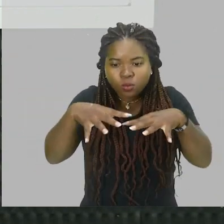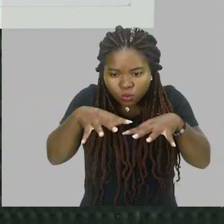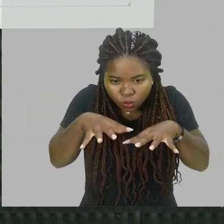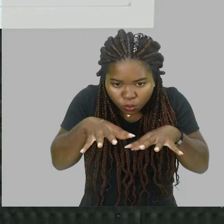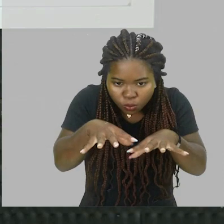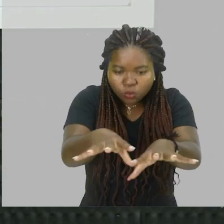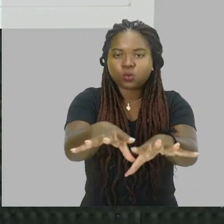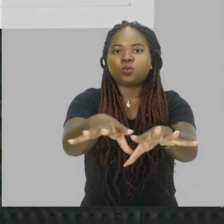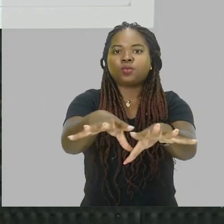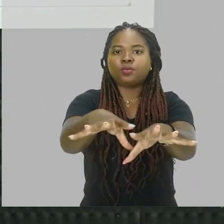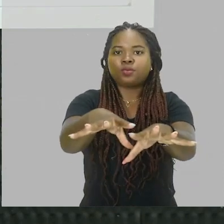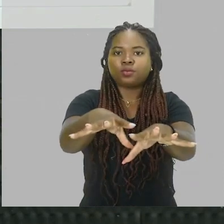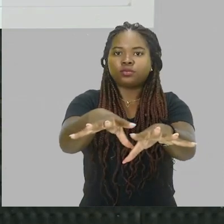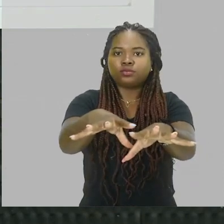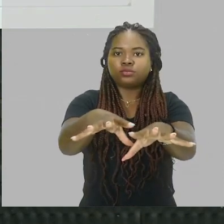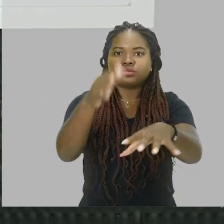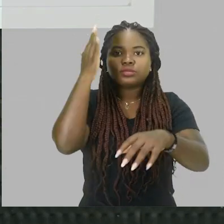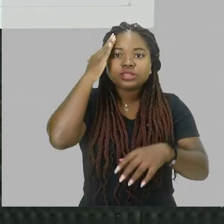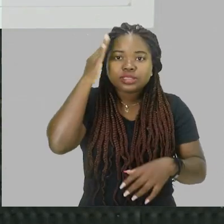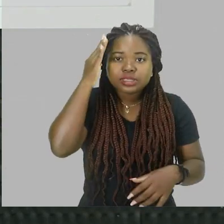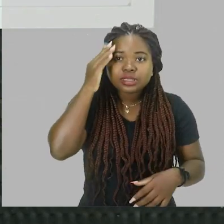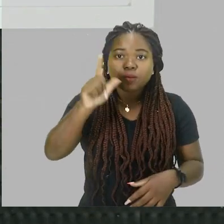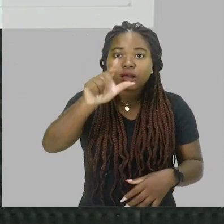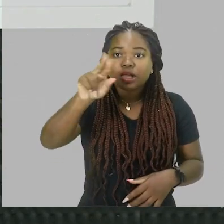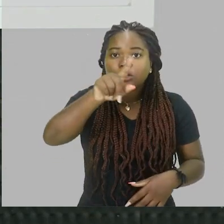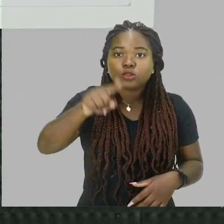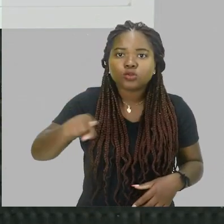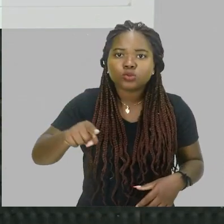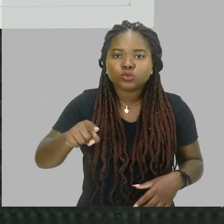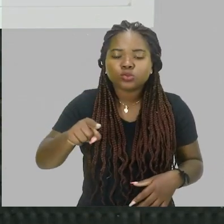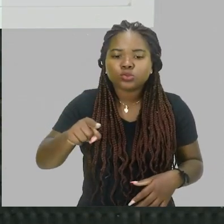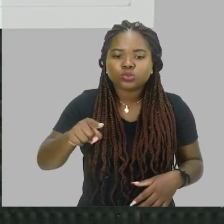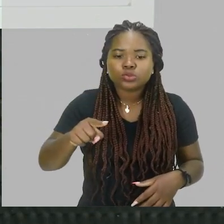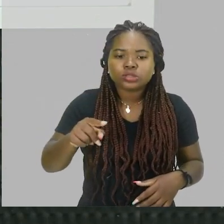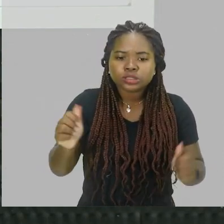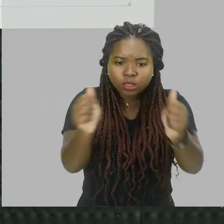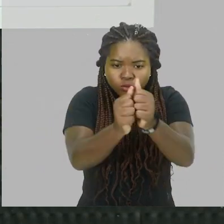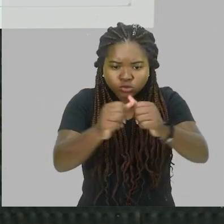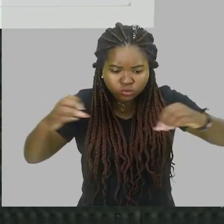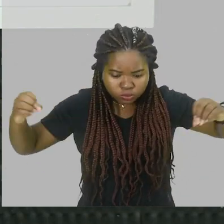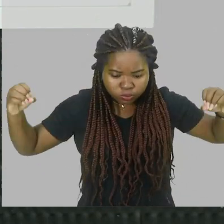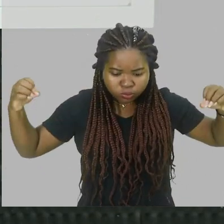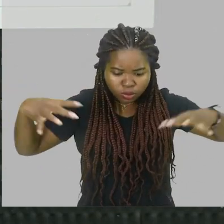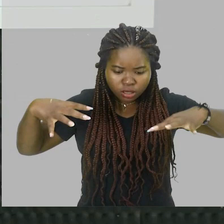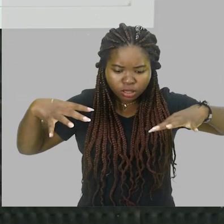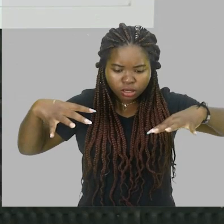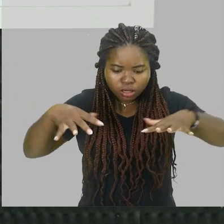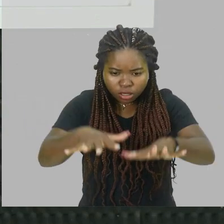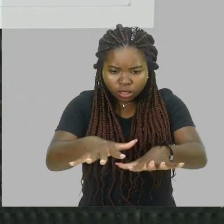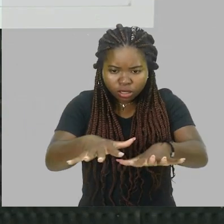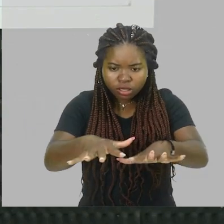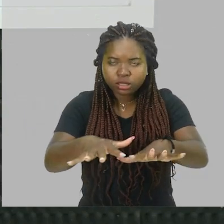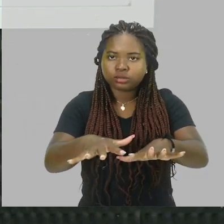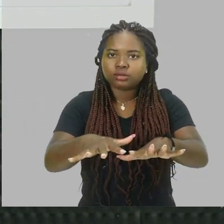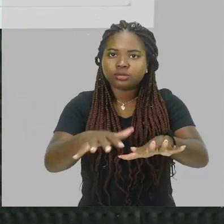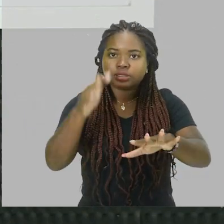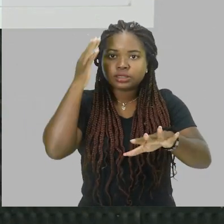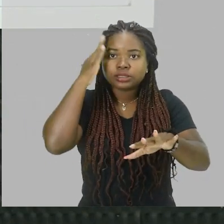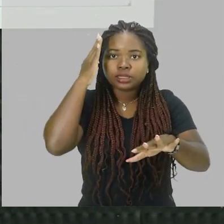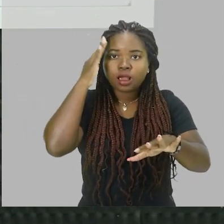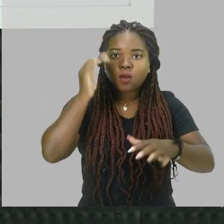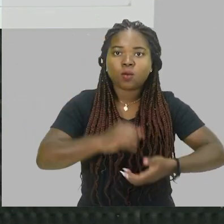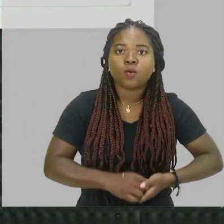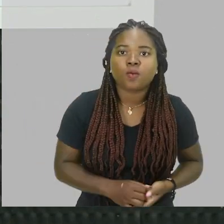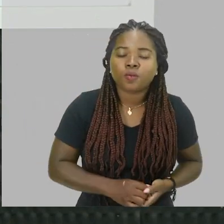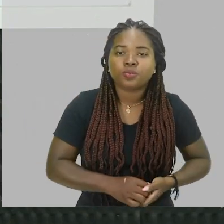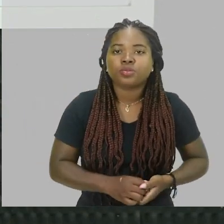certo? Mantendo até o mesmo comprimento de onda, né, mantendo até a mesma a mesma